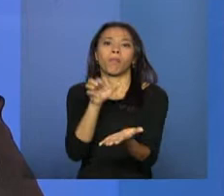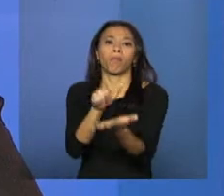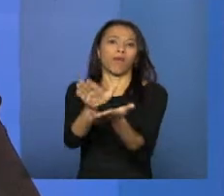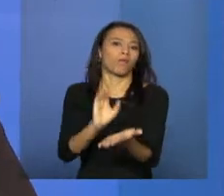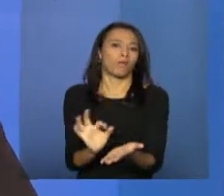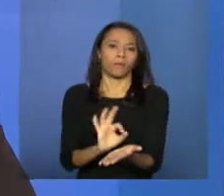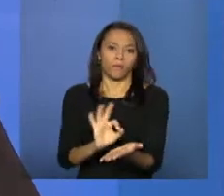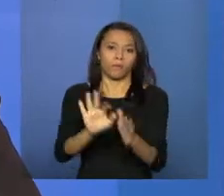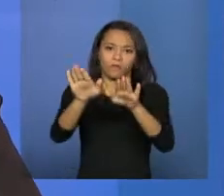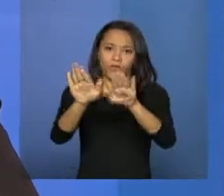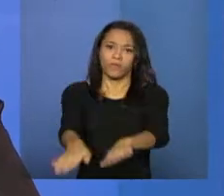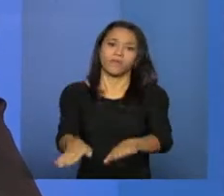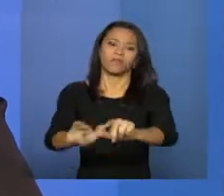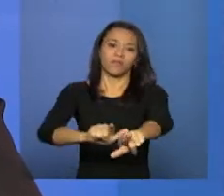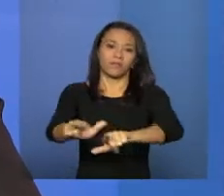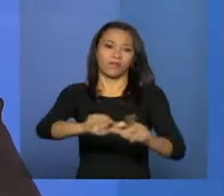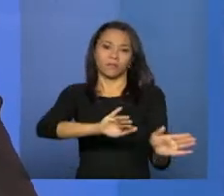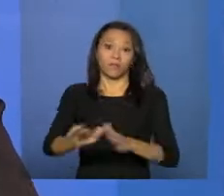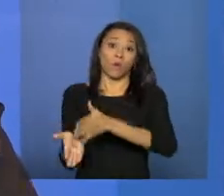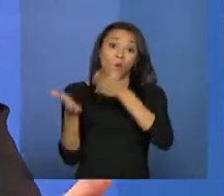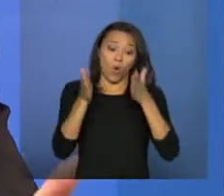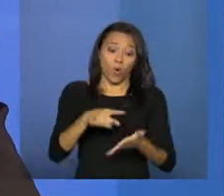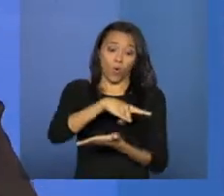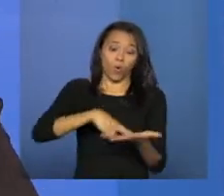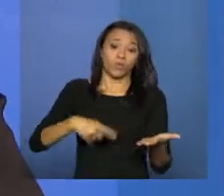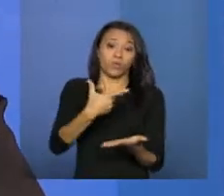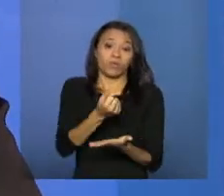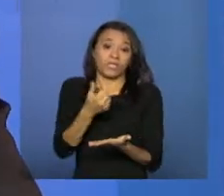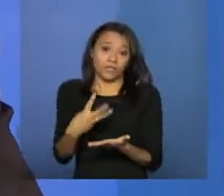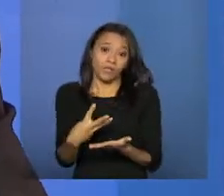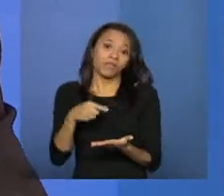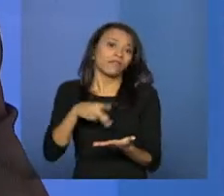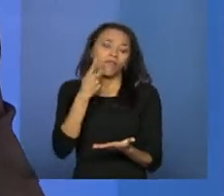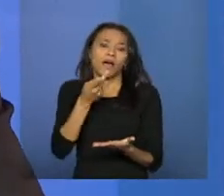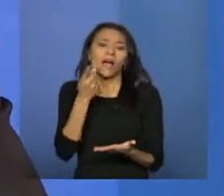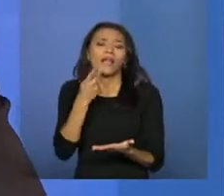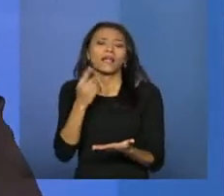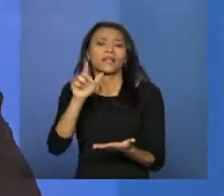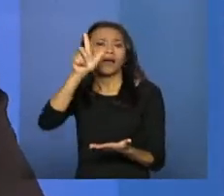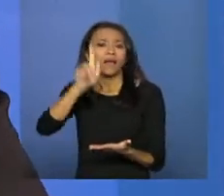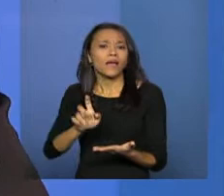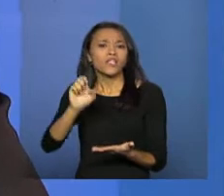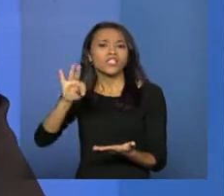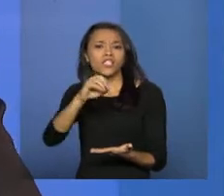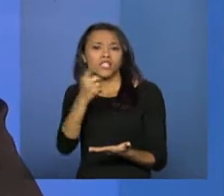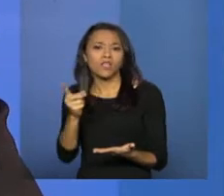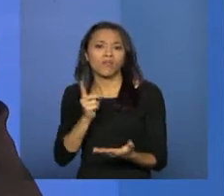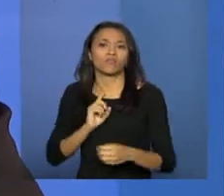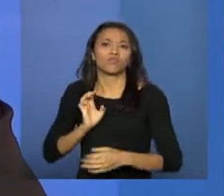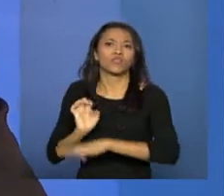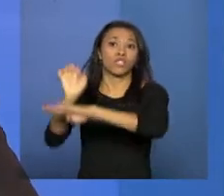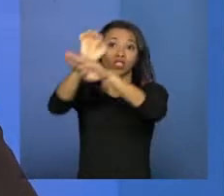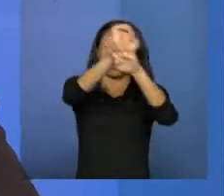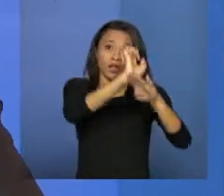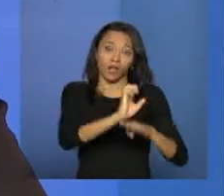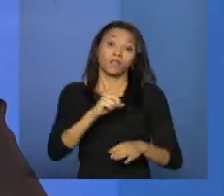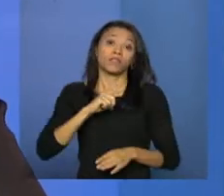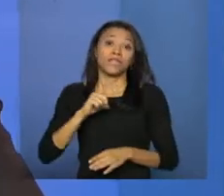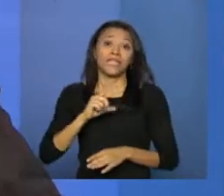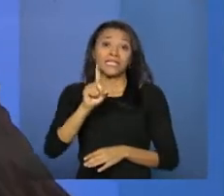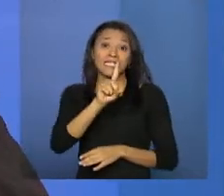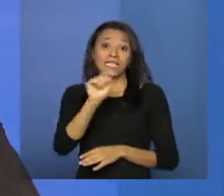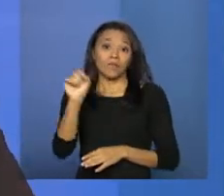das metas e prioridades para as gestões estaduais. Uma das metas é para que, nas gestões estaduais, nós tenhamos 100% das